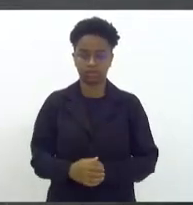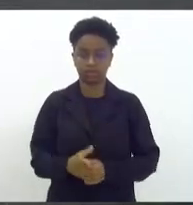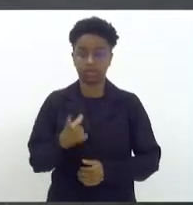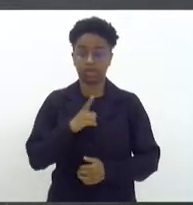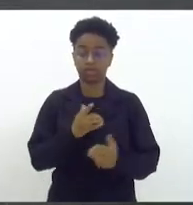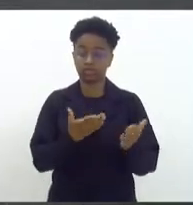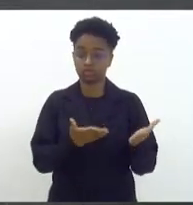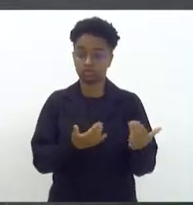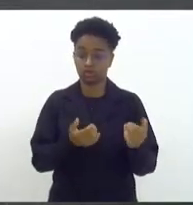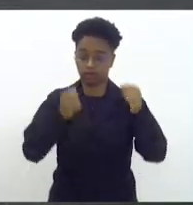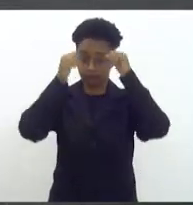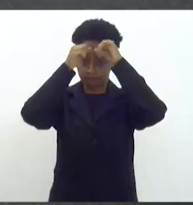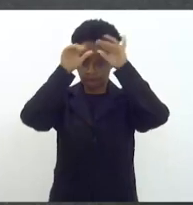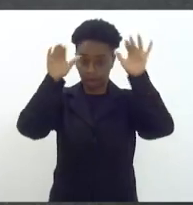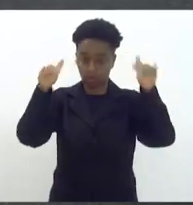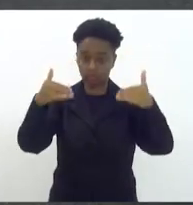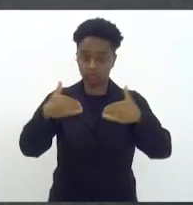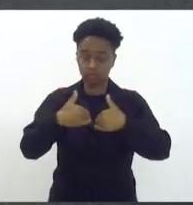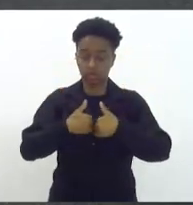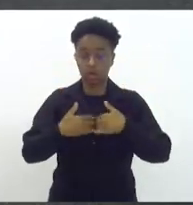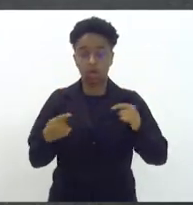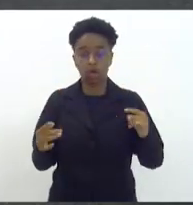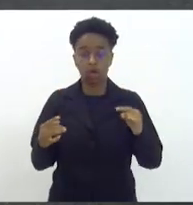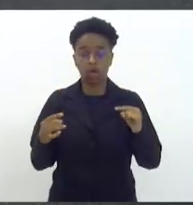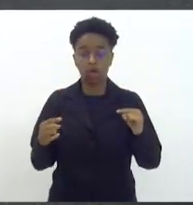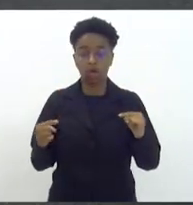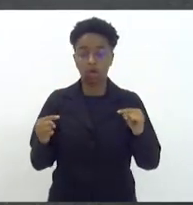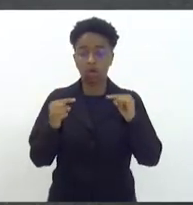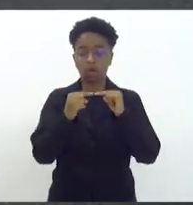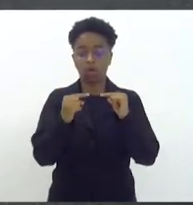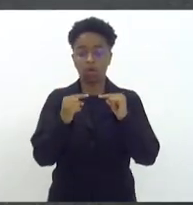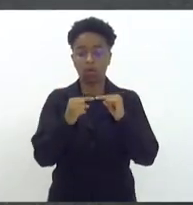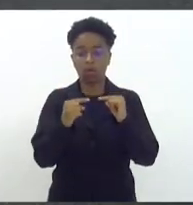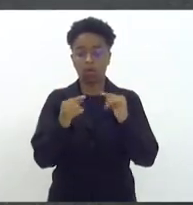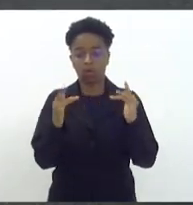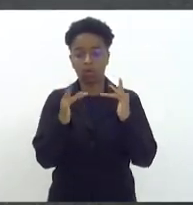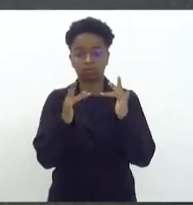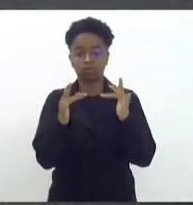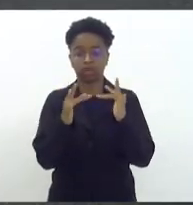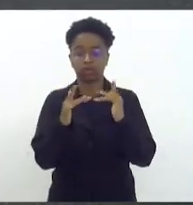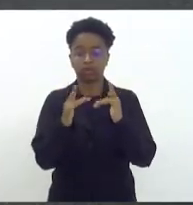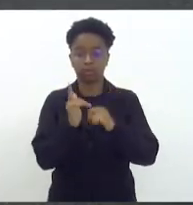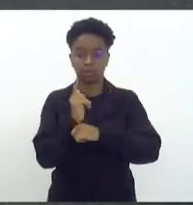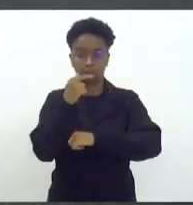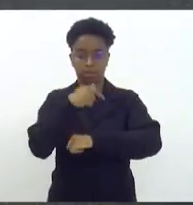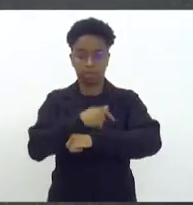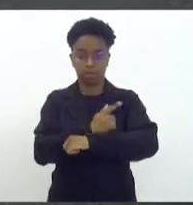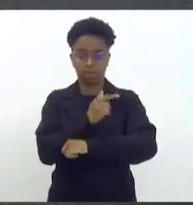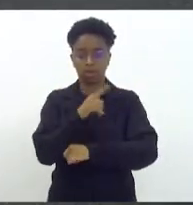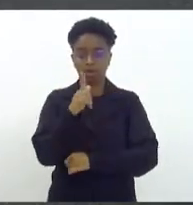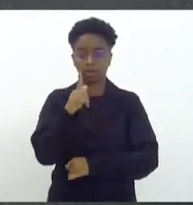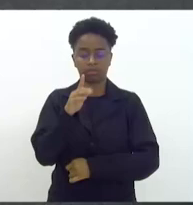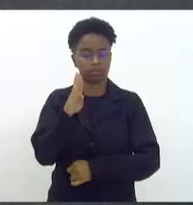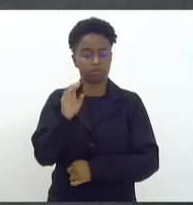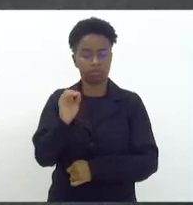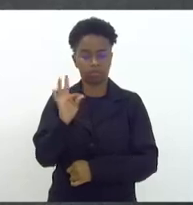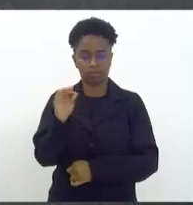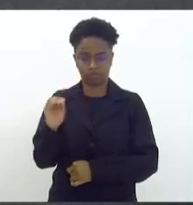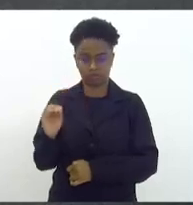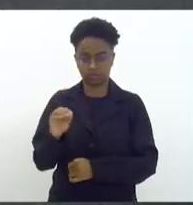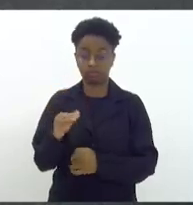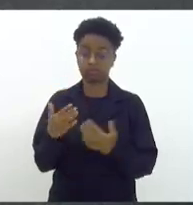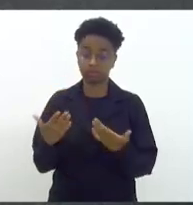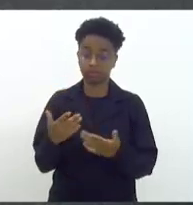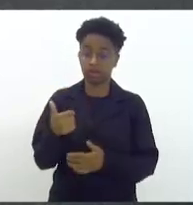jovens autistas em contato com os botos, cor-de-rosa do Rio Negro. No início tinham medo, no segundo dia encostavam,